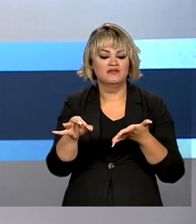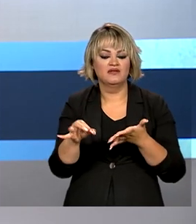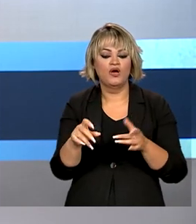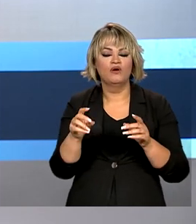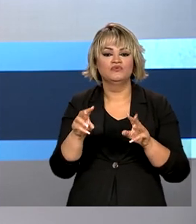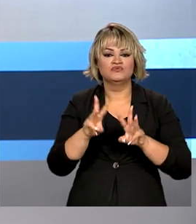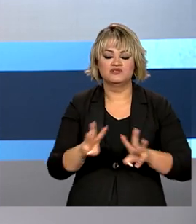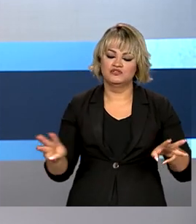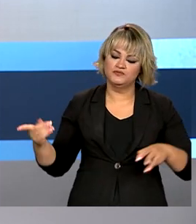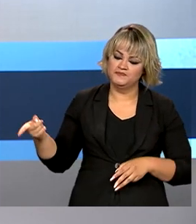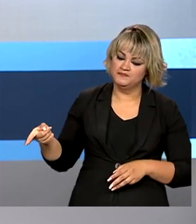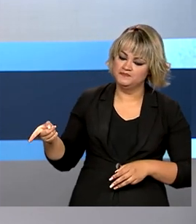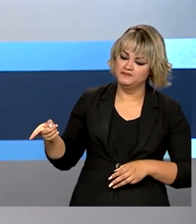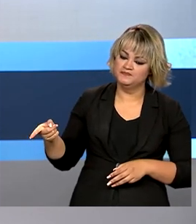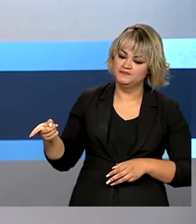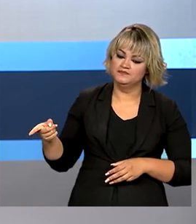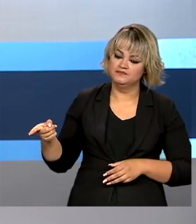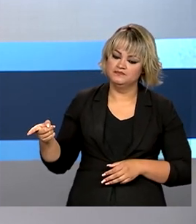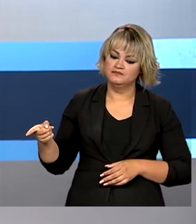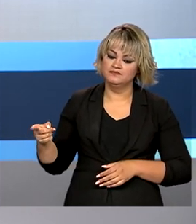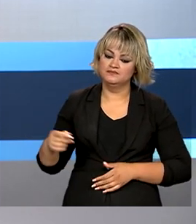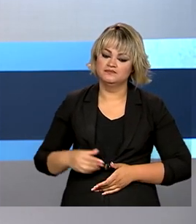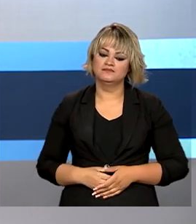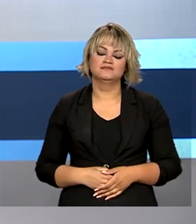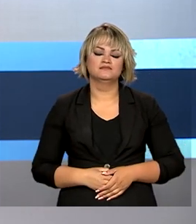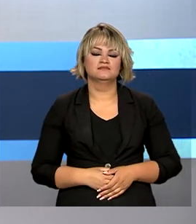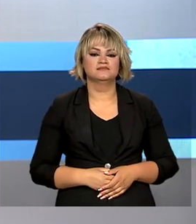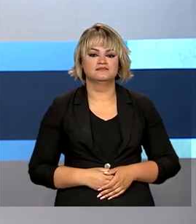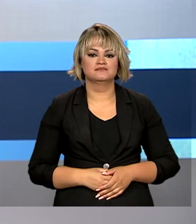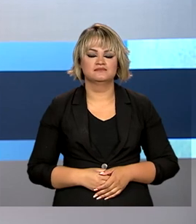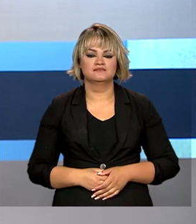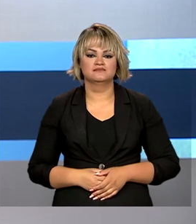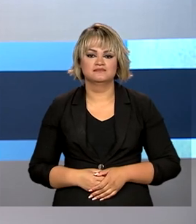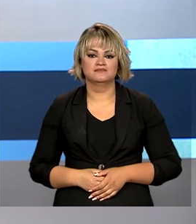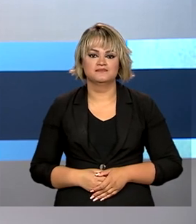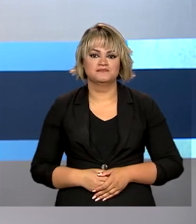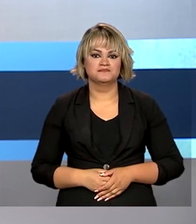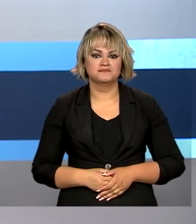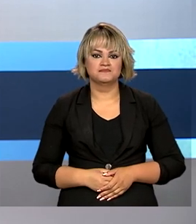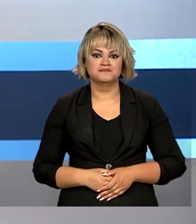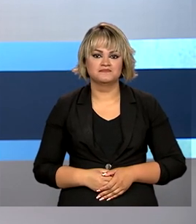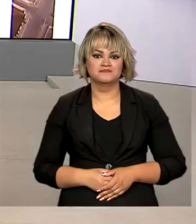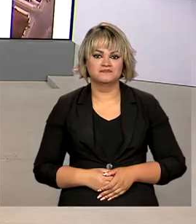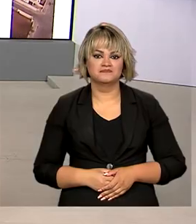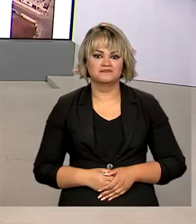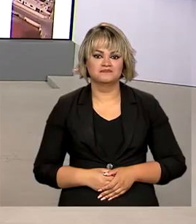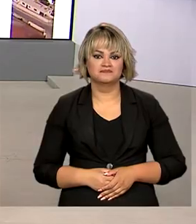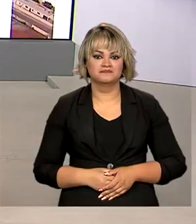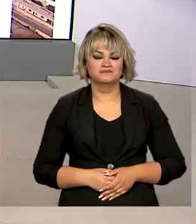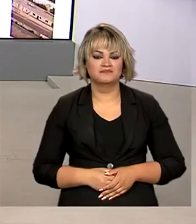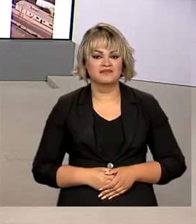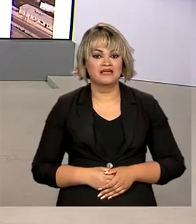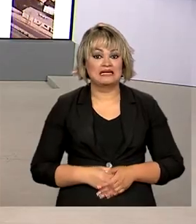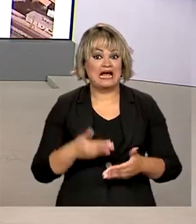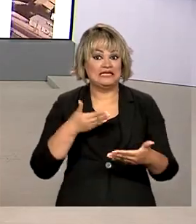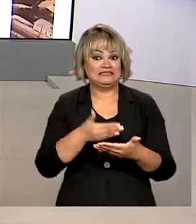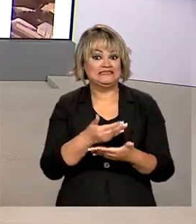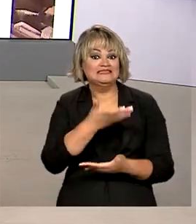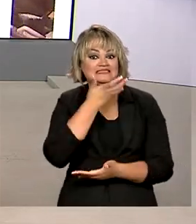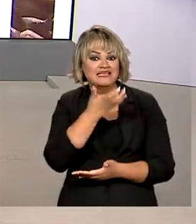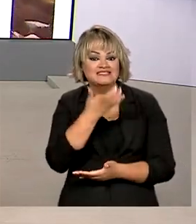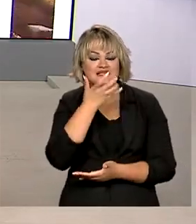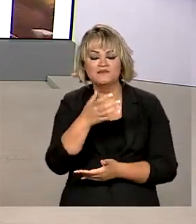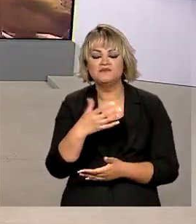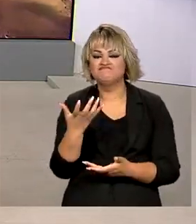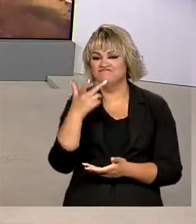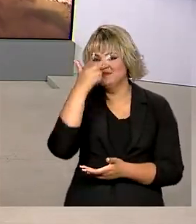O cadastro deve ser feito no Espaço Cidadaria Ambiental, no site do Ministério do Meio Ambiente. Fim de ano chegando e as